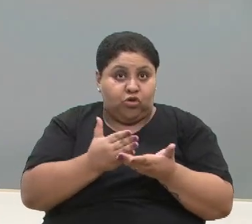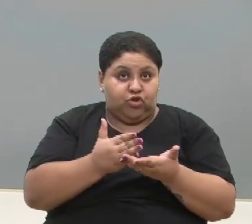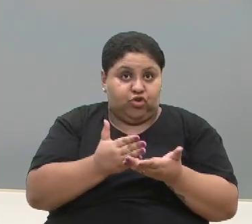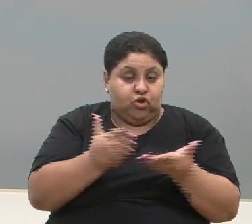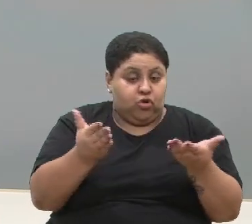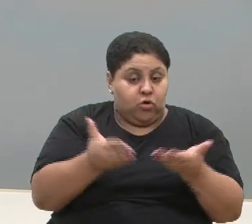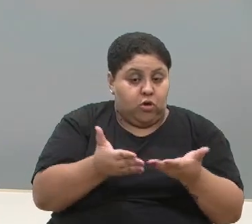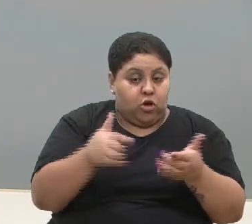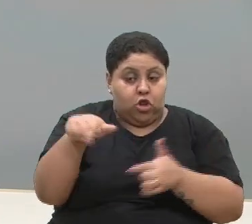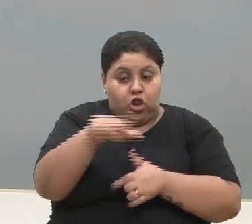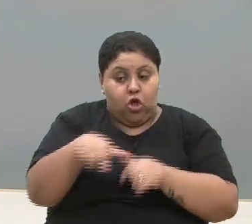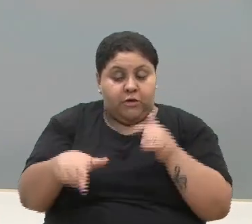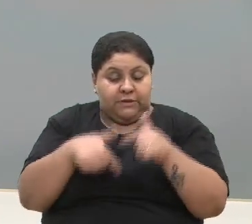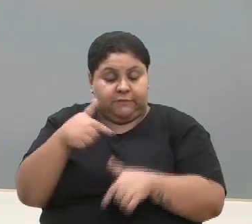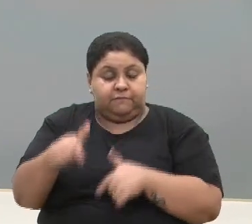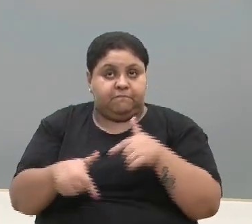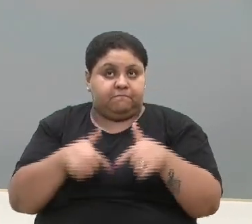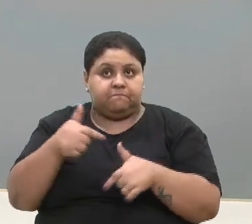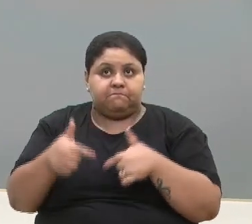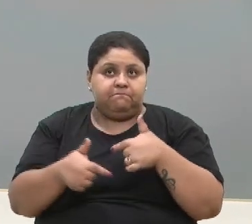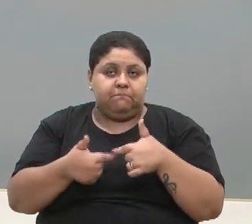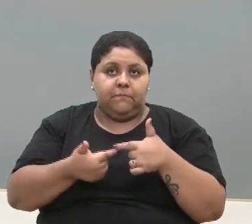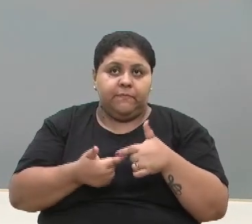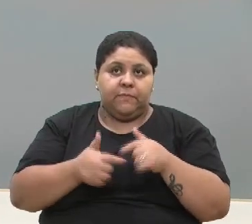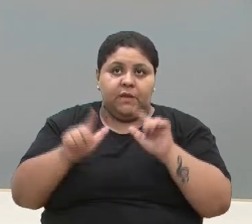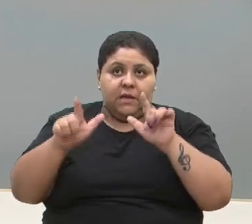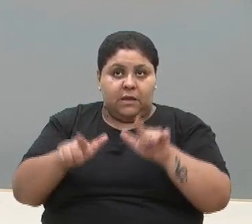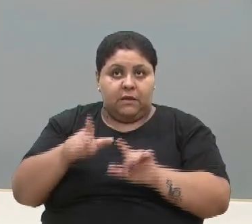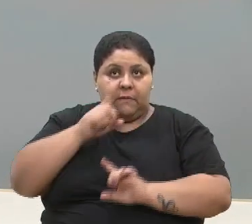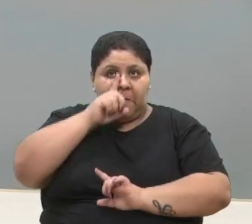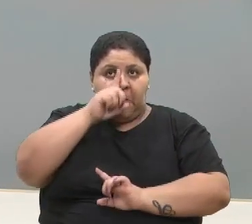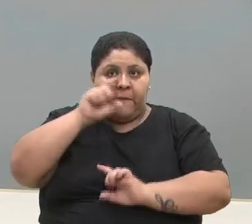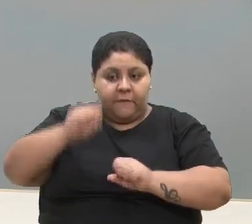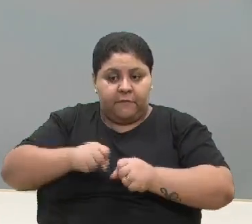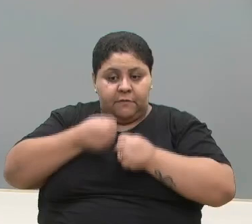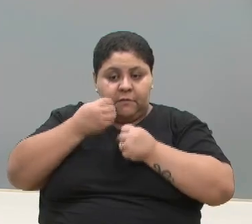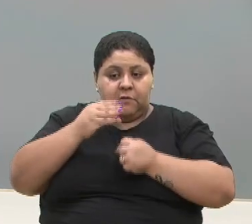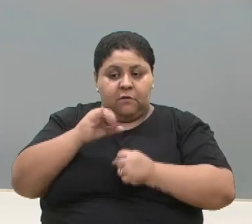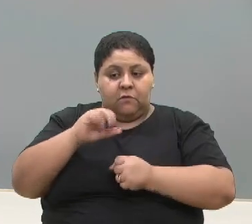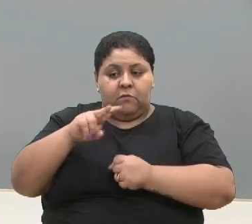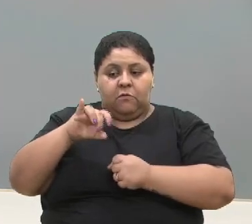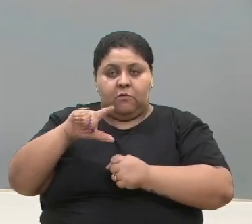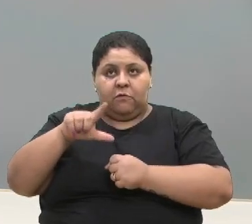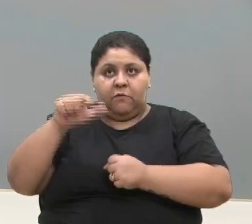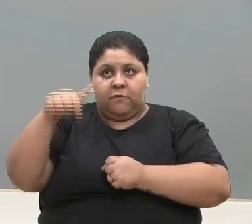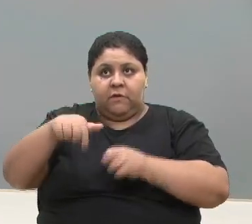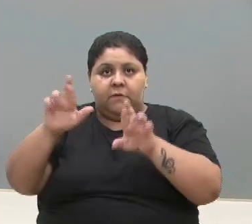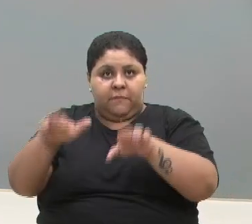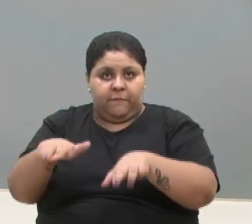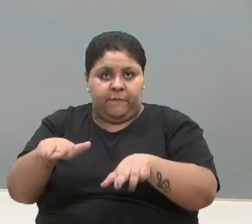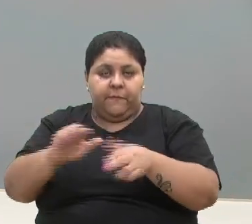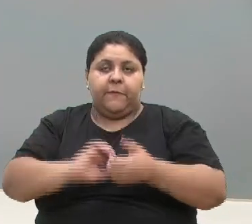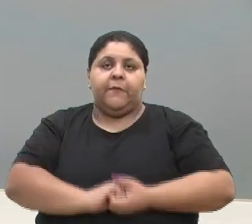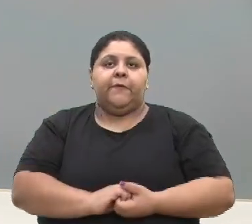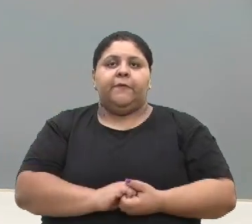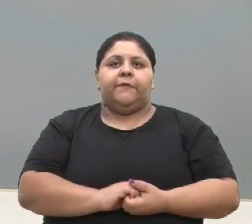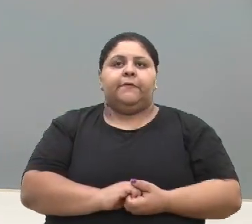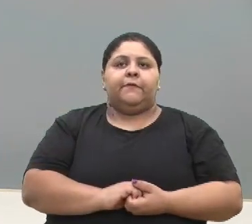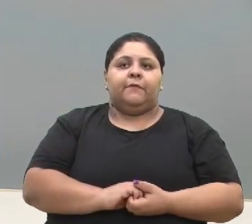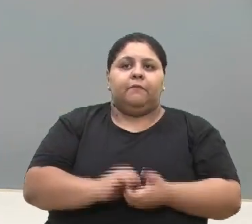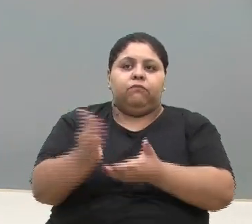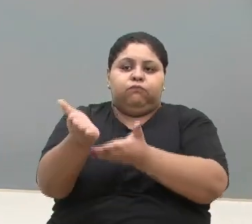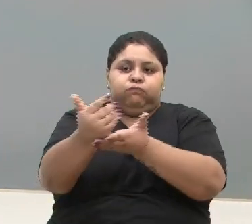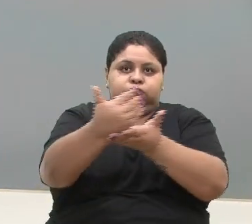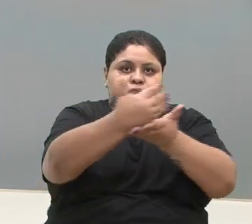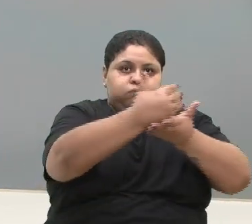questão de áreas de risco e defesa civil aqui na região. E quanto à captação de